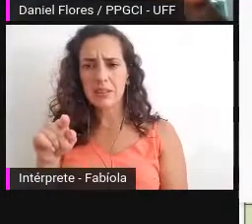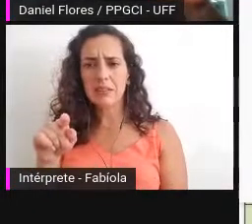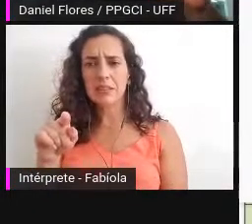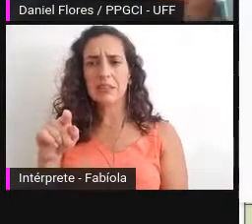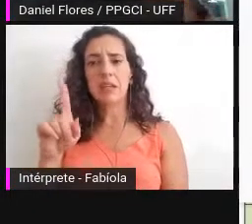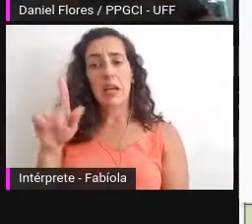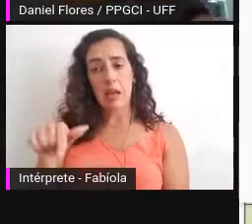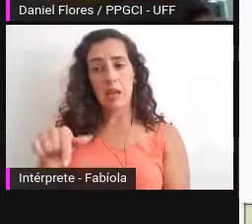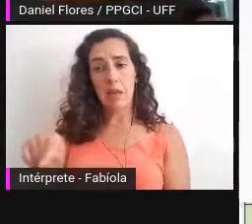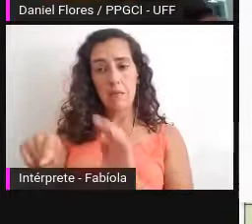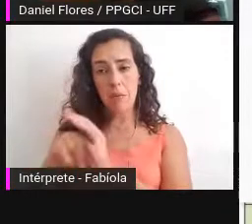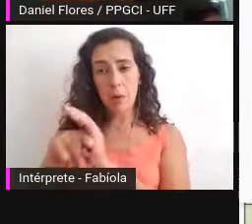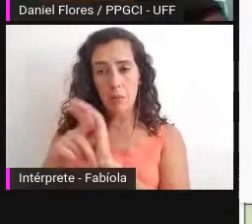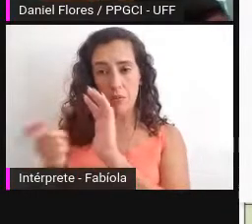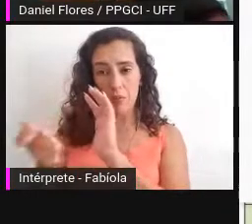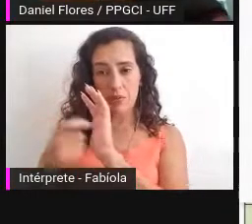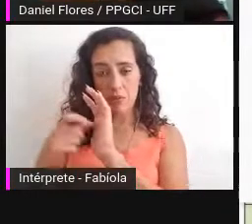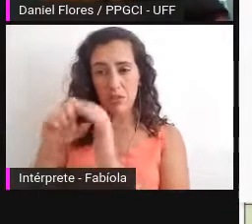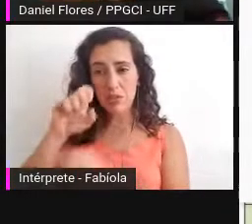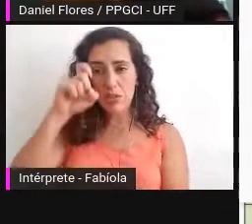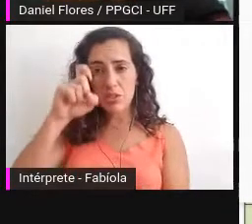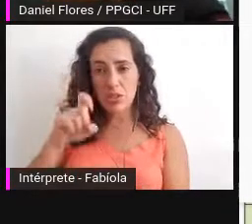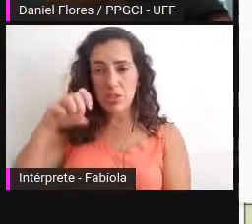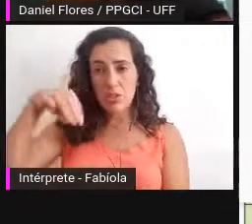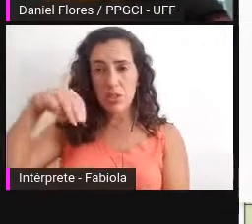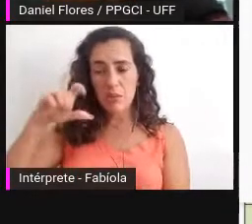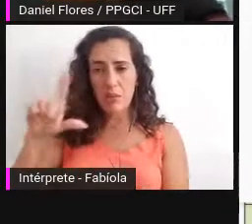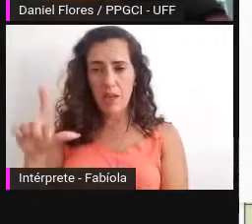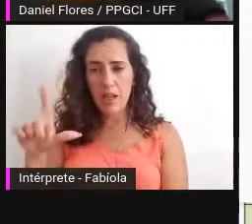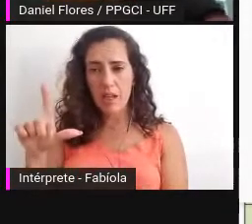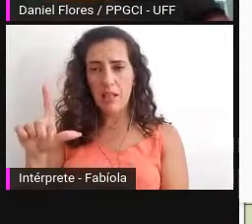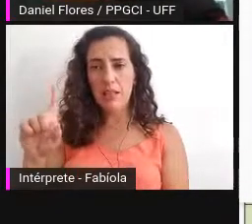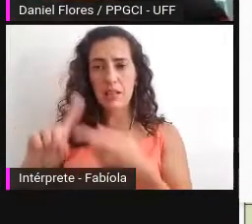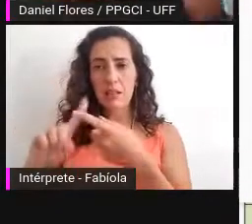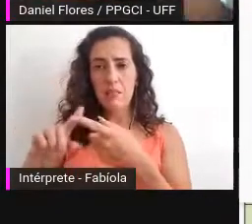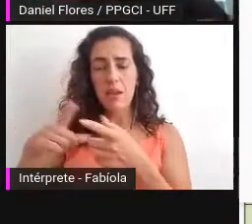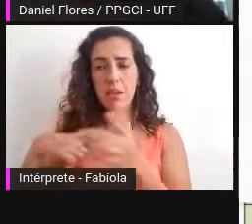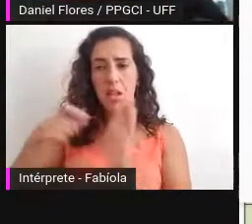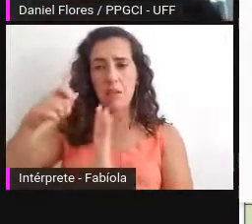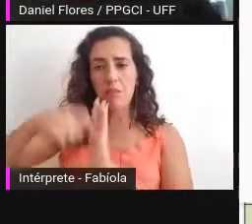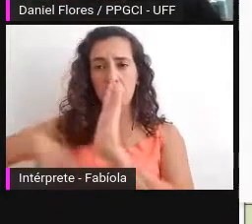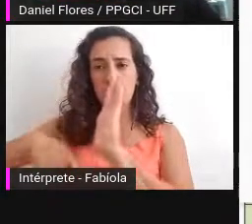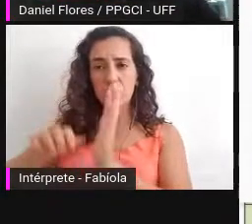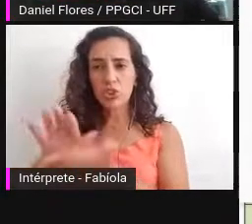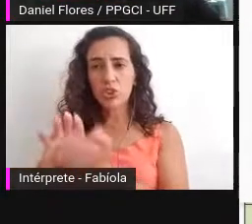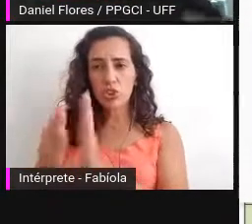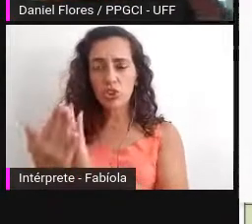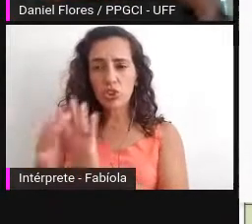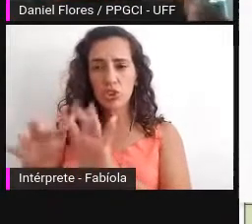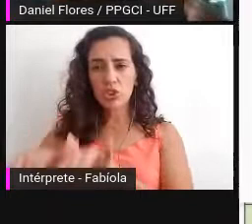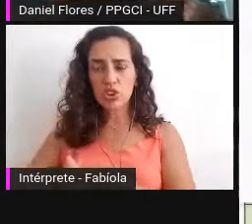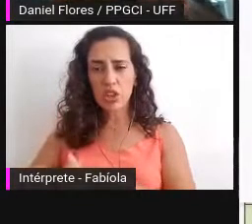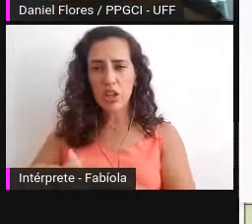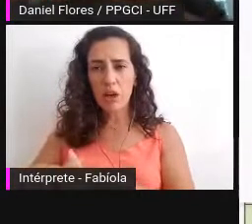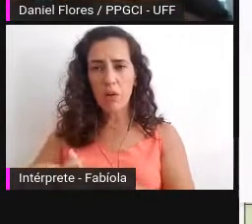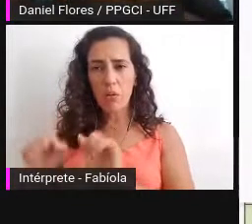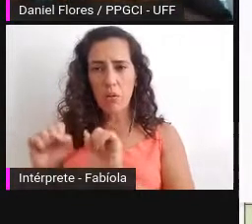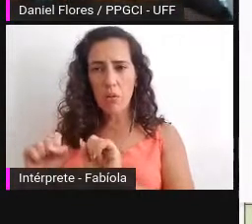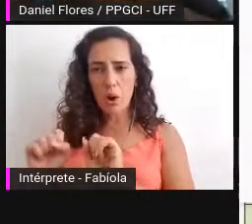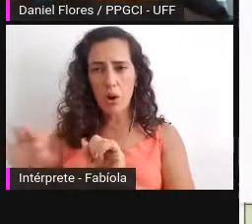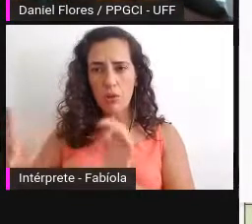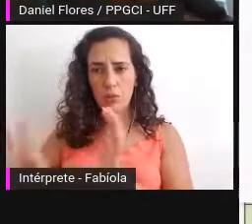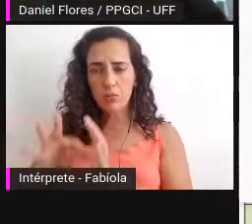e assina firma digitalmente com uma assinatura digital para garantir a